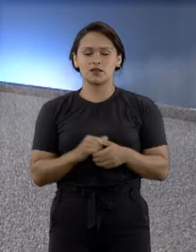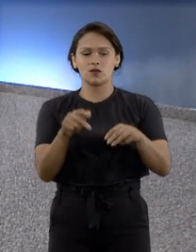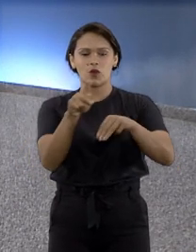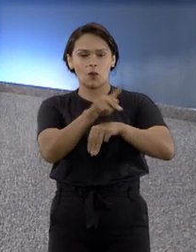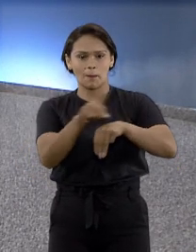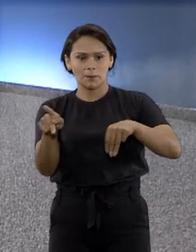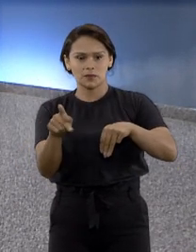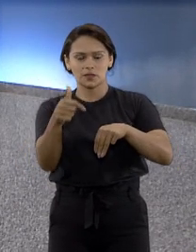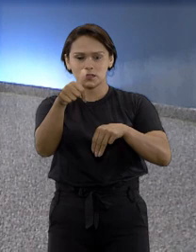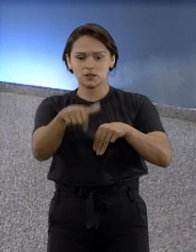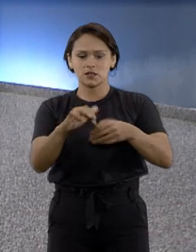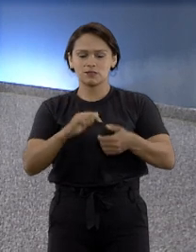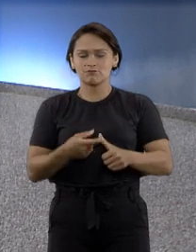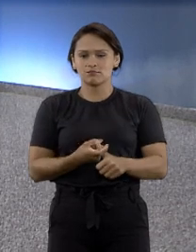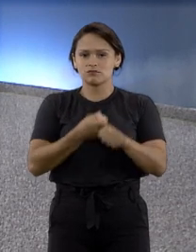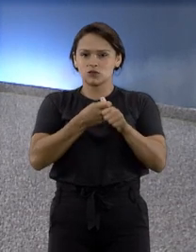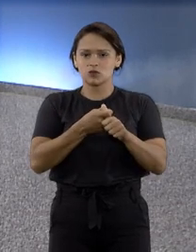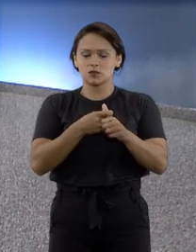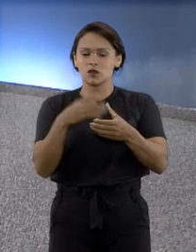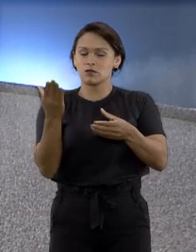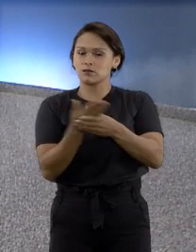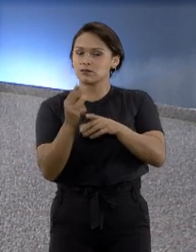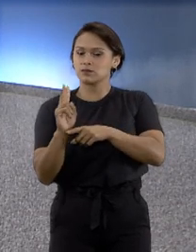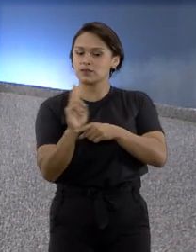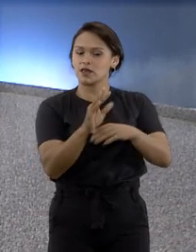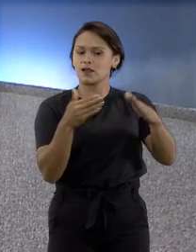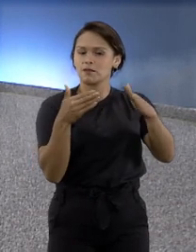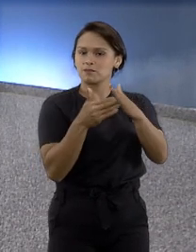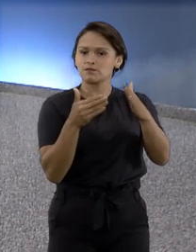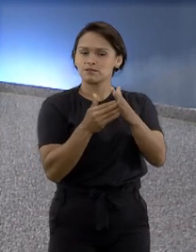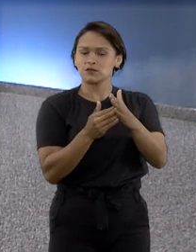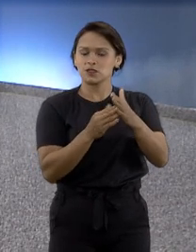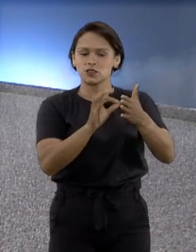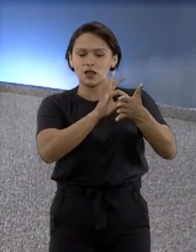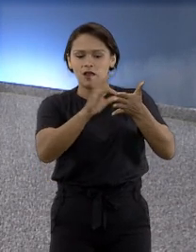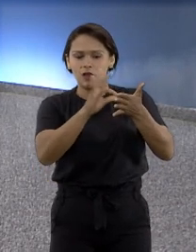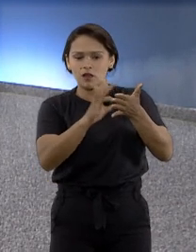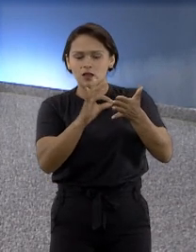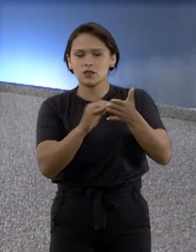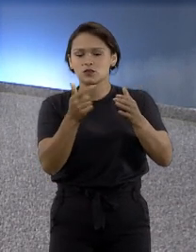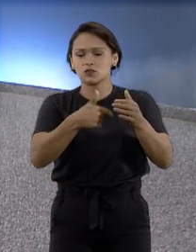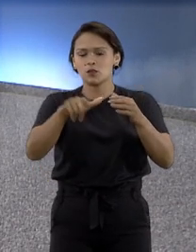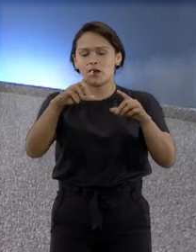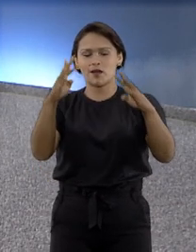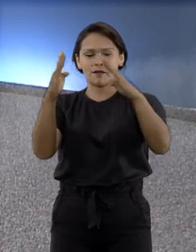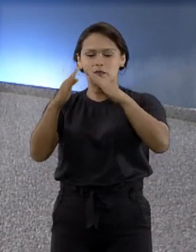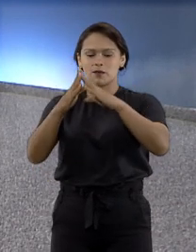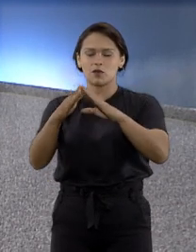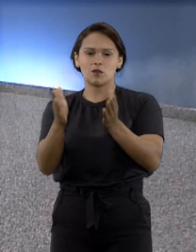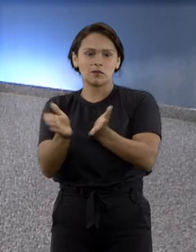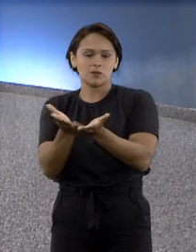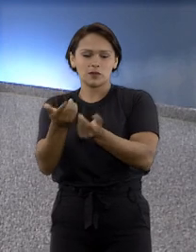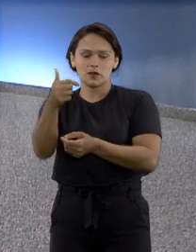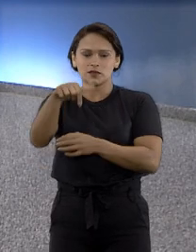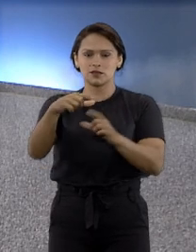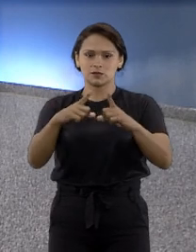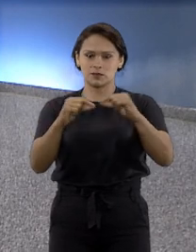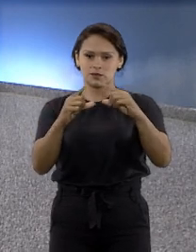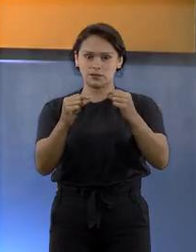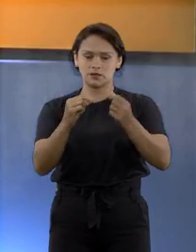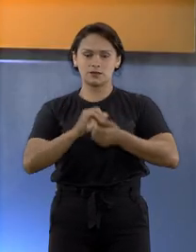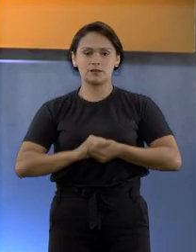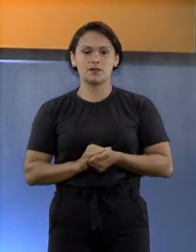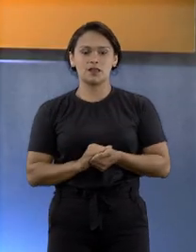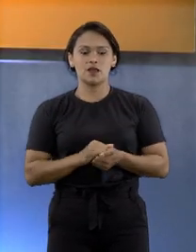do tribunal suspendeu uma liminar que impedia a regularização de uma área para moradias populares no Distrito Federal.